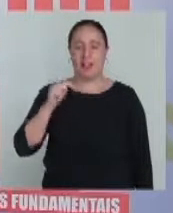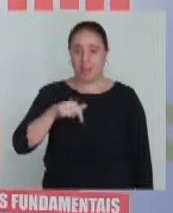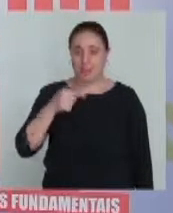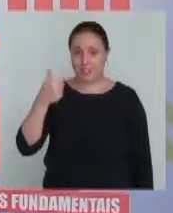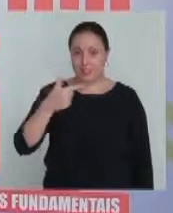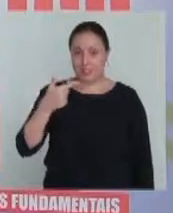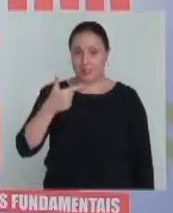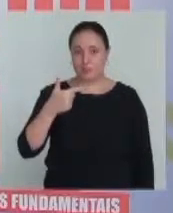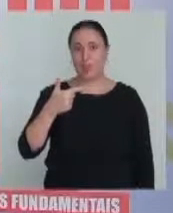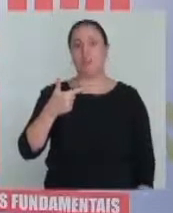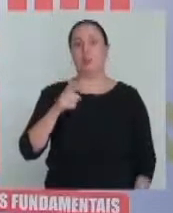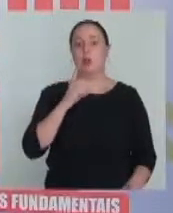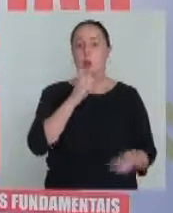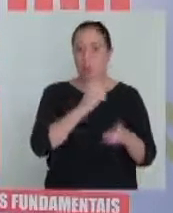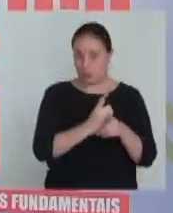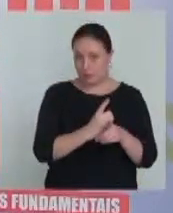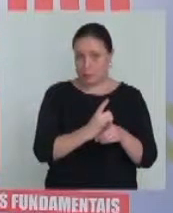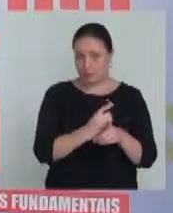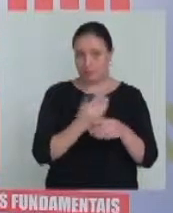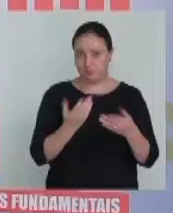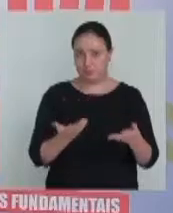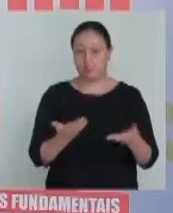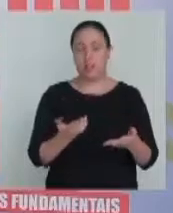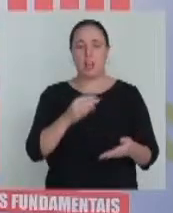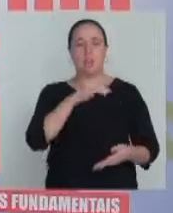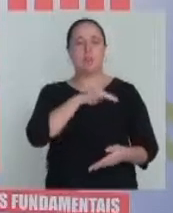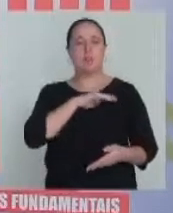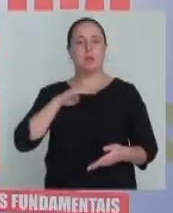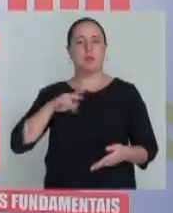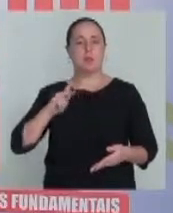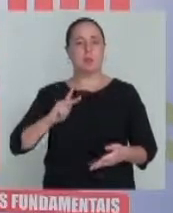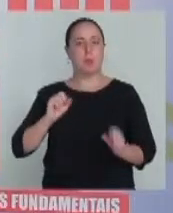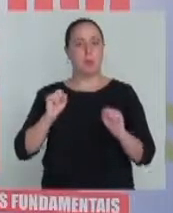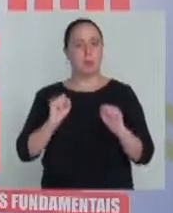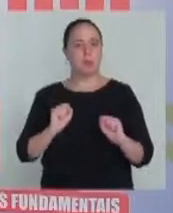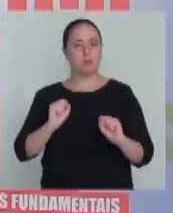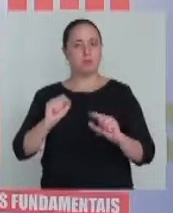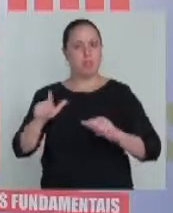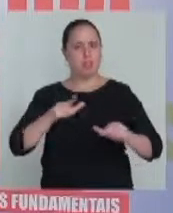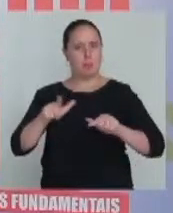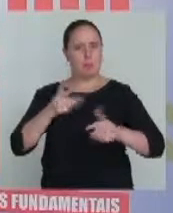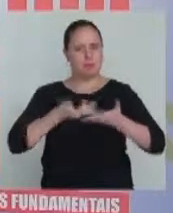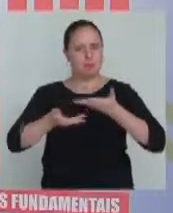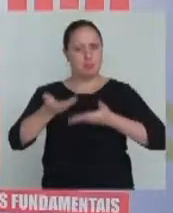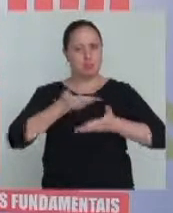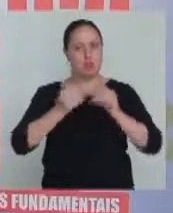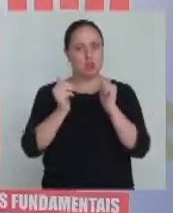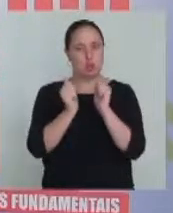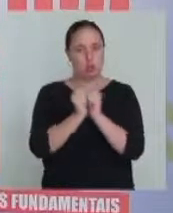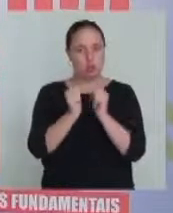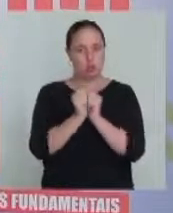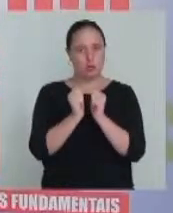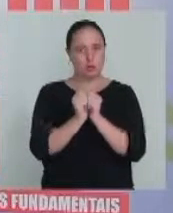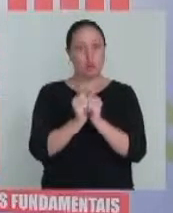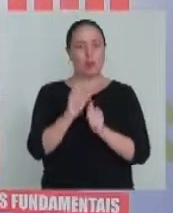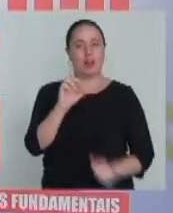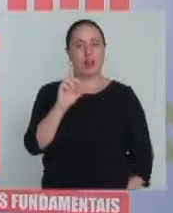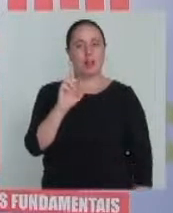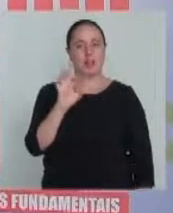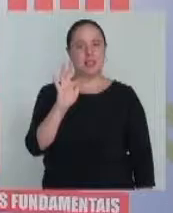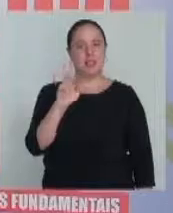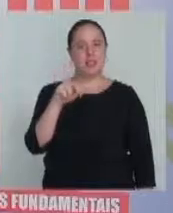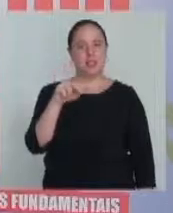Ministério Público nesse segundo seminário? Que ele possa trabalhar em conjunto com os